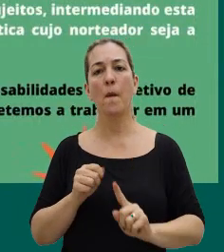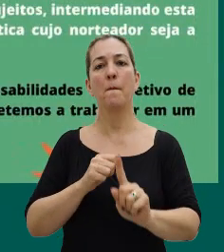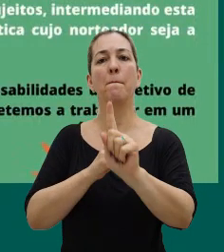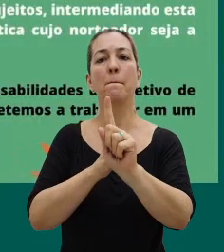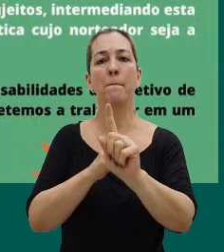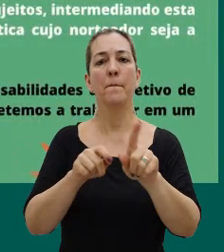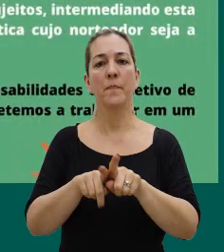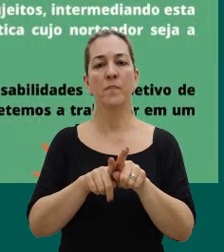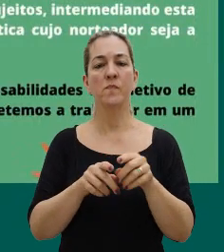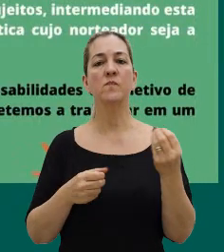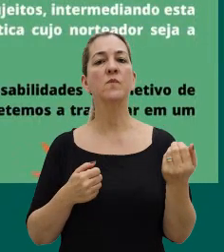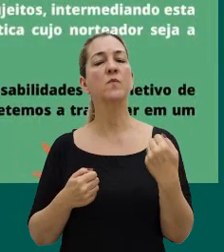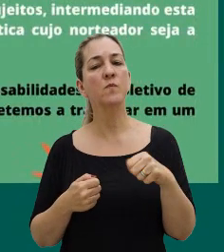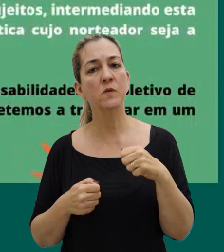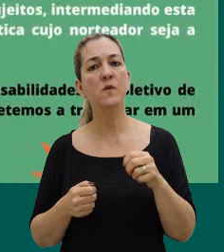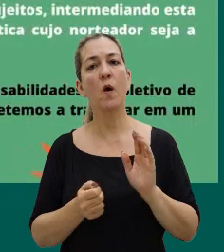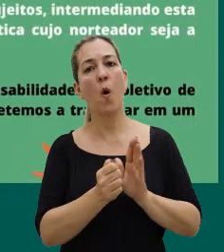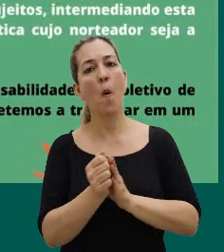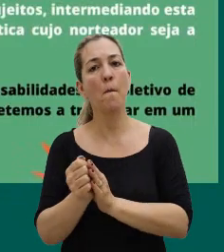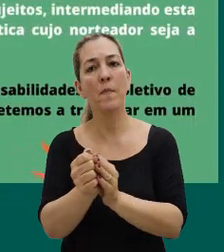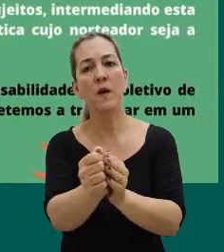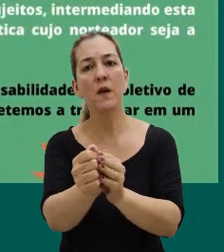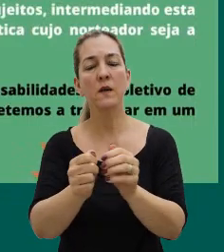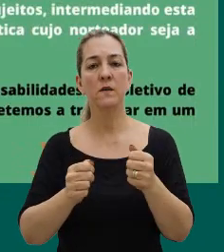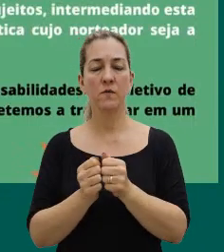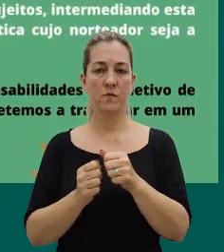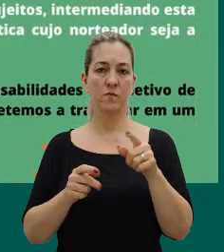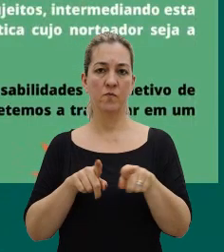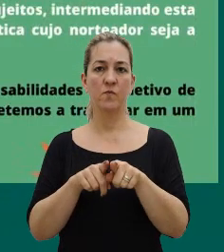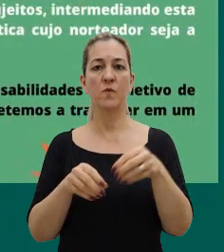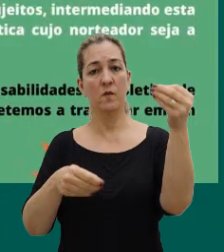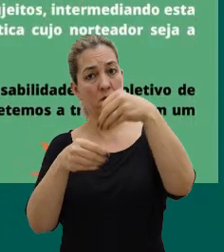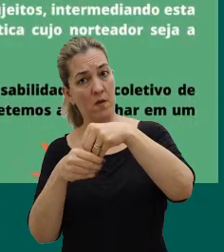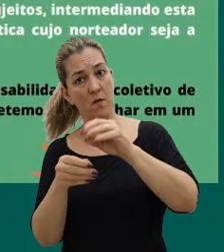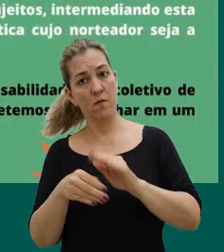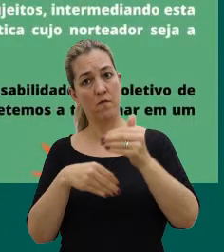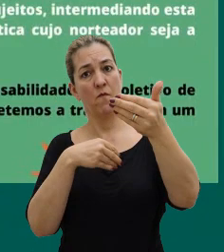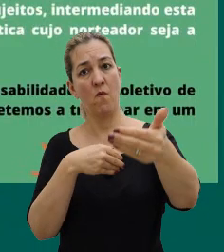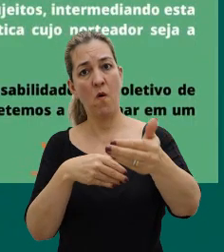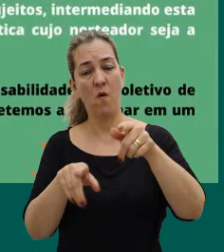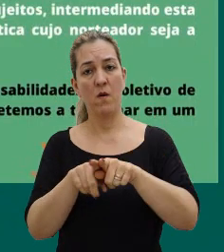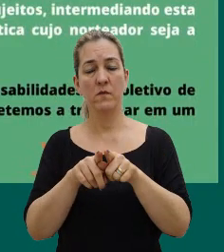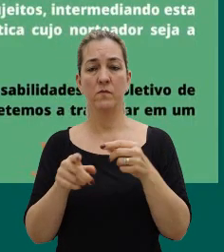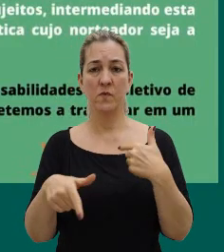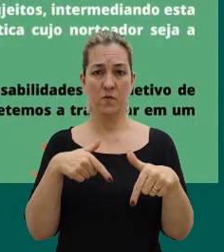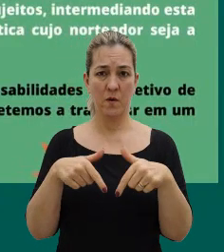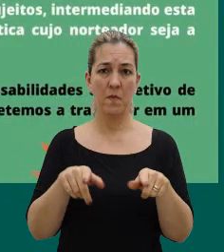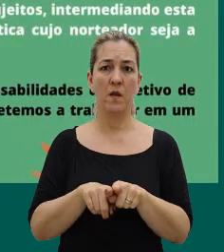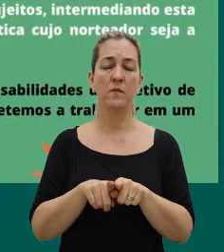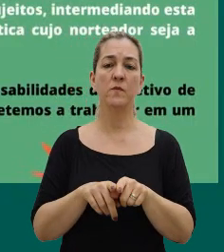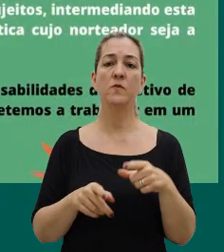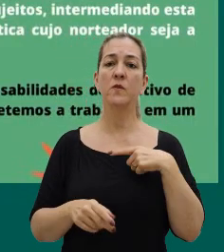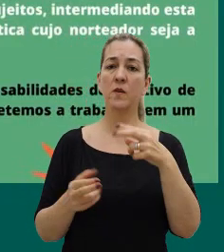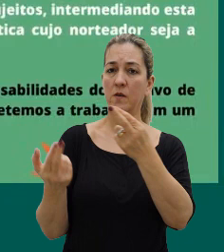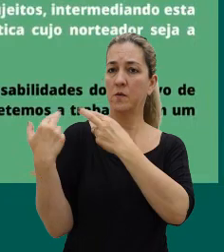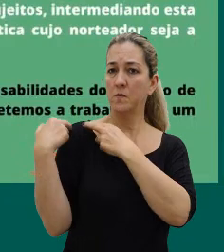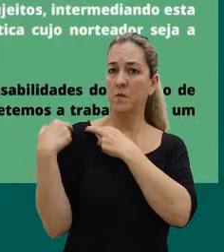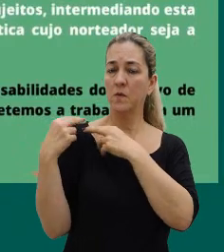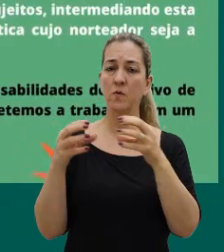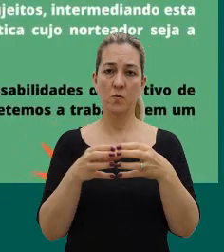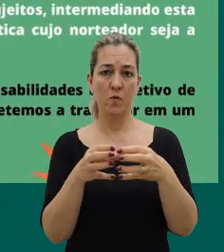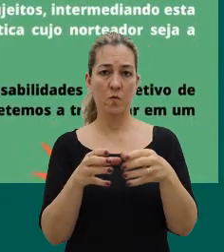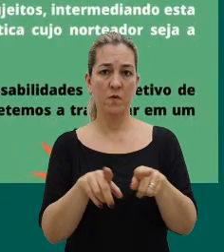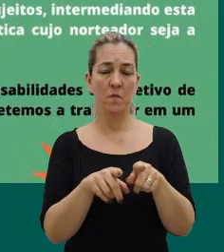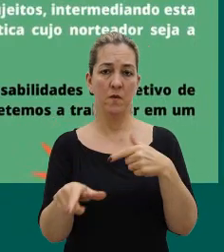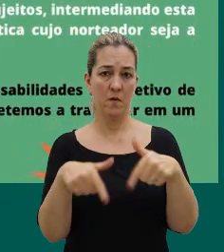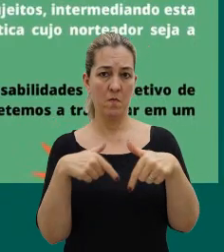né, então, a gente precisa acompanhar, né, toda essa tarefa dentro e fora dos serviços, né, para a gente ter a responsabilidade como um coletivo mesmo